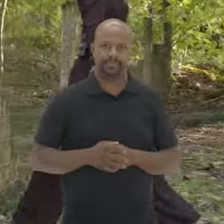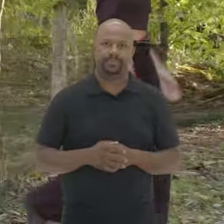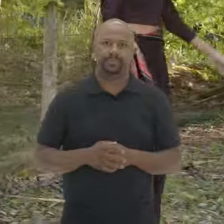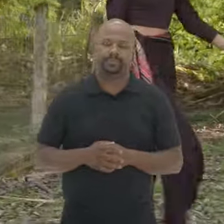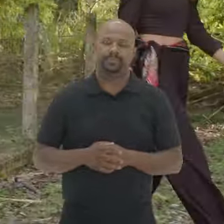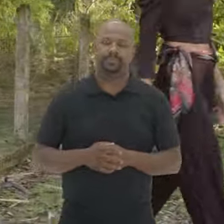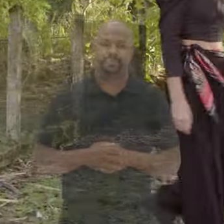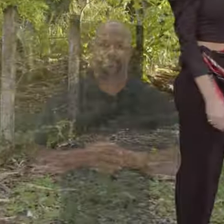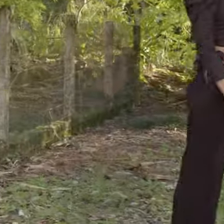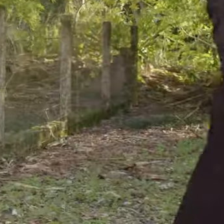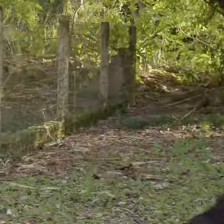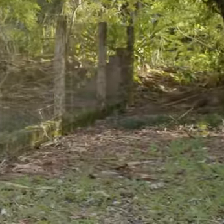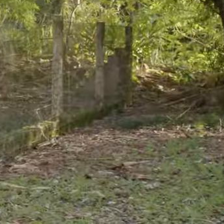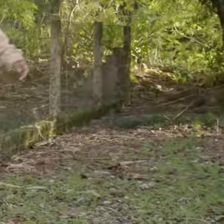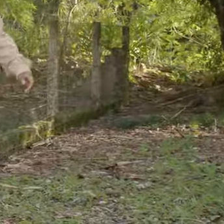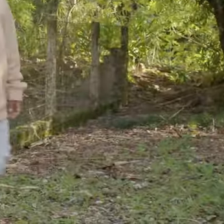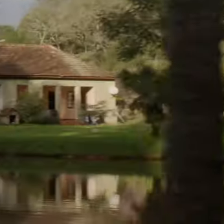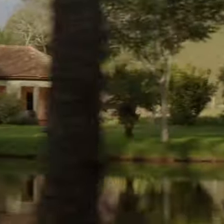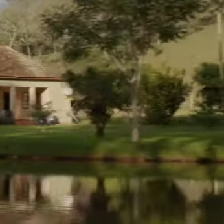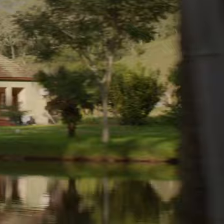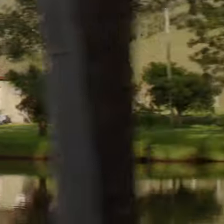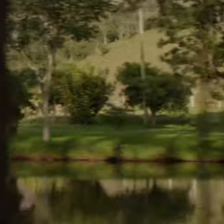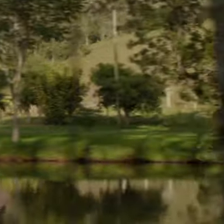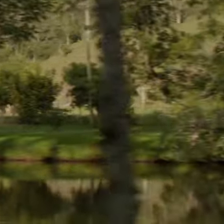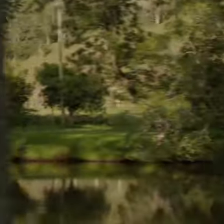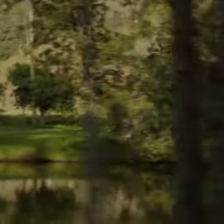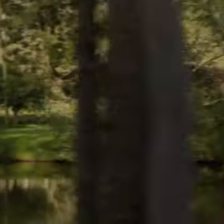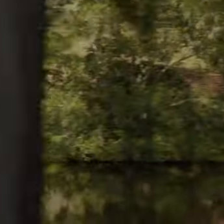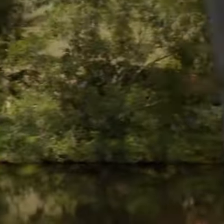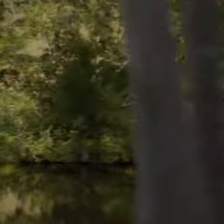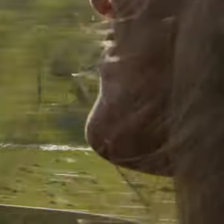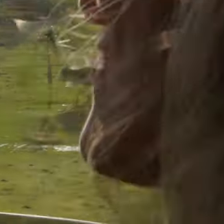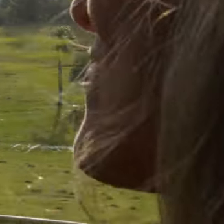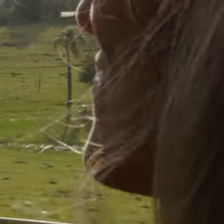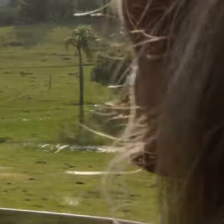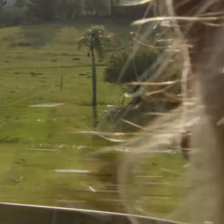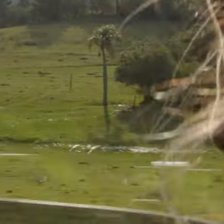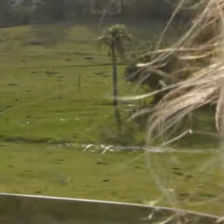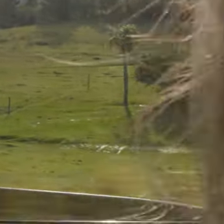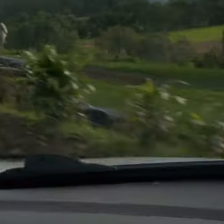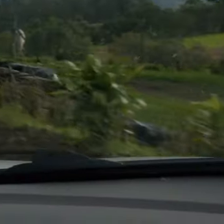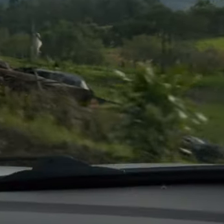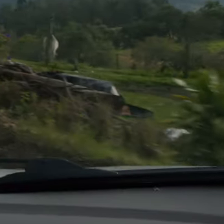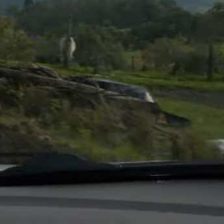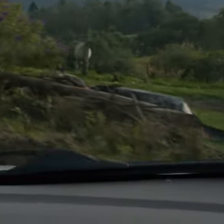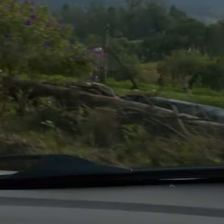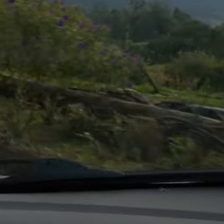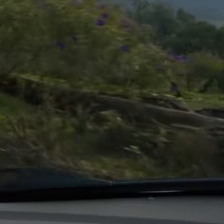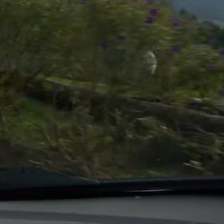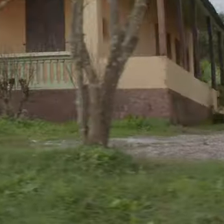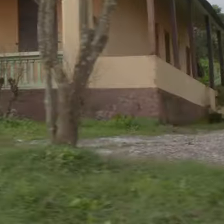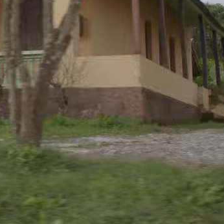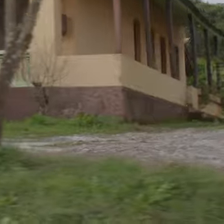e antigo cemitério Que é delimitado por uma cerca No carro, passam por uma casa com açude Manu observa a paisagem rural com campo,